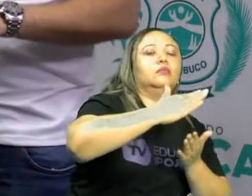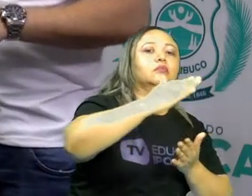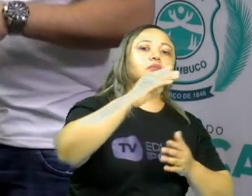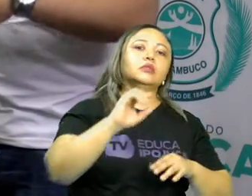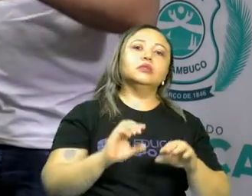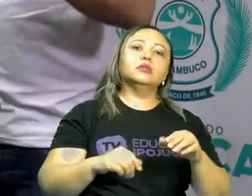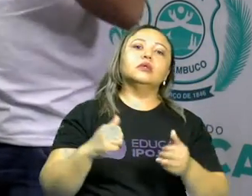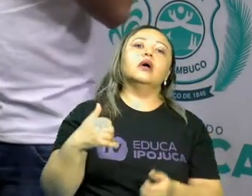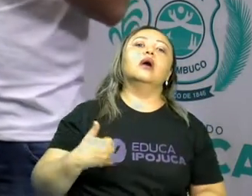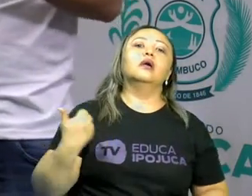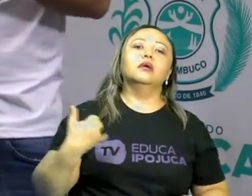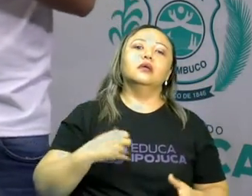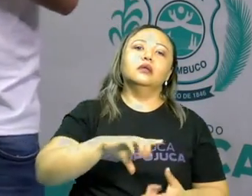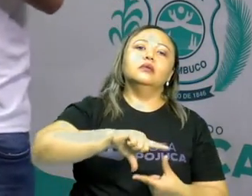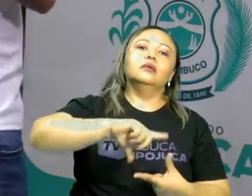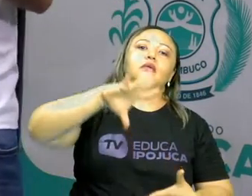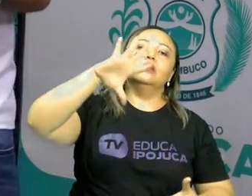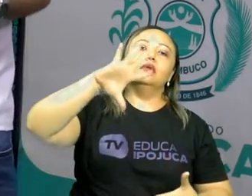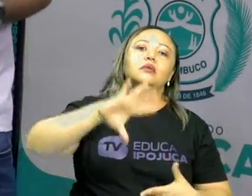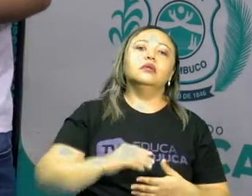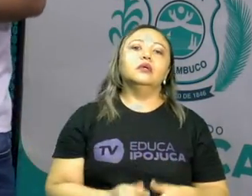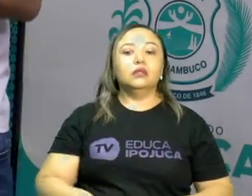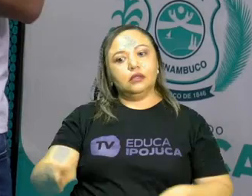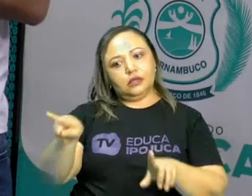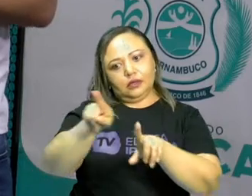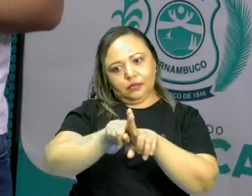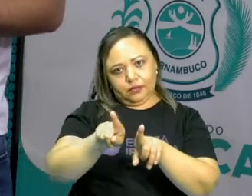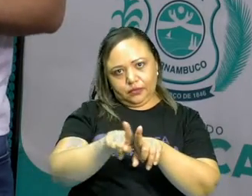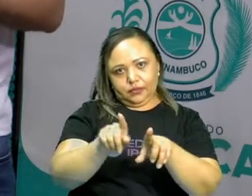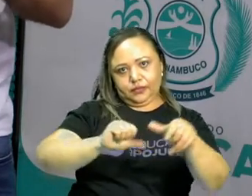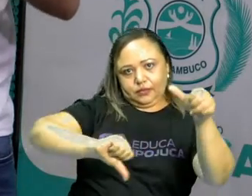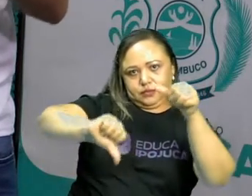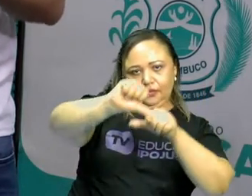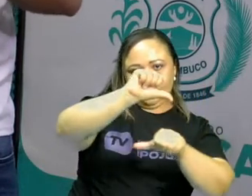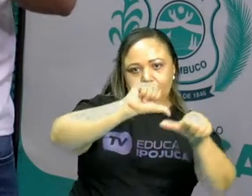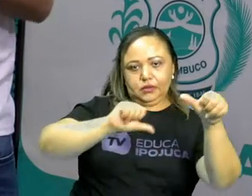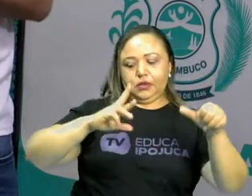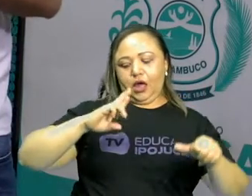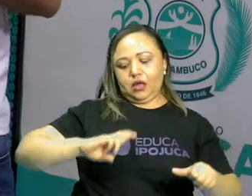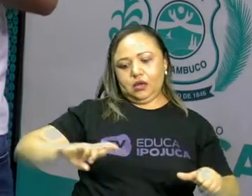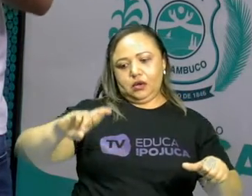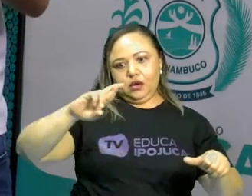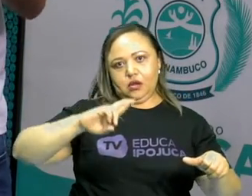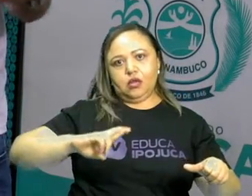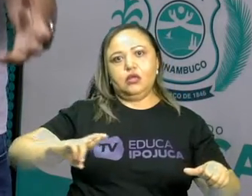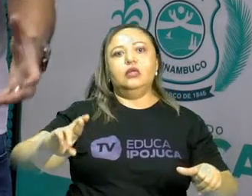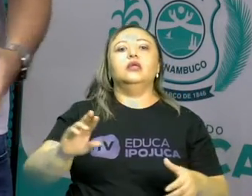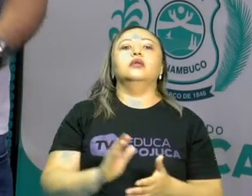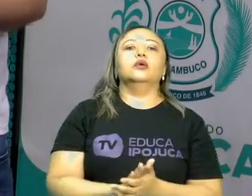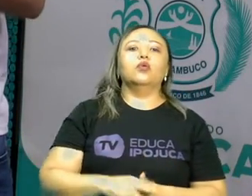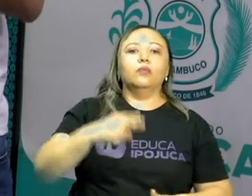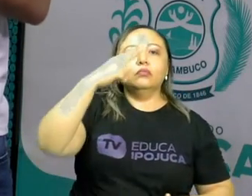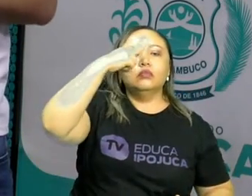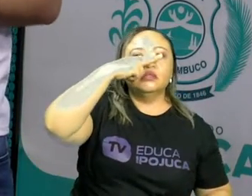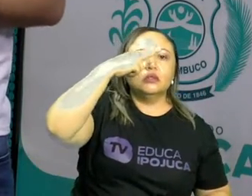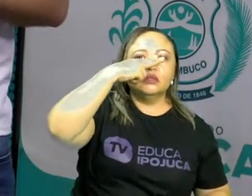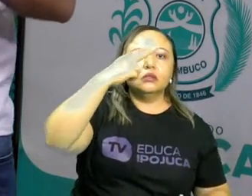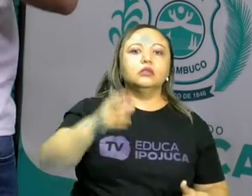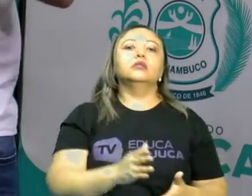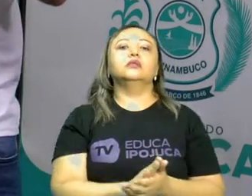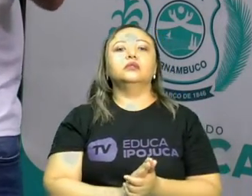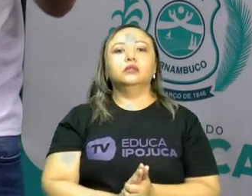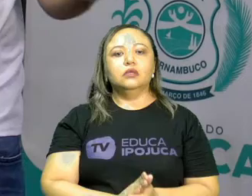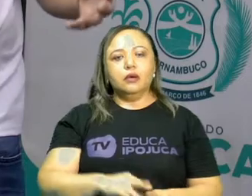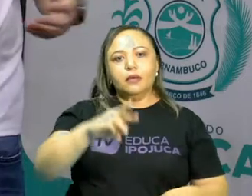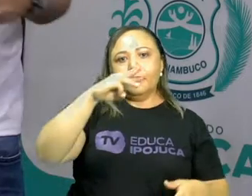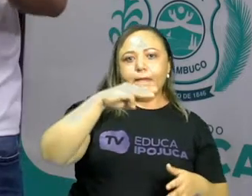ok? As reformas religiosas, no caso aí, nós estamos falando, sobretudo, da reforma protestante, não é? Quando o